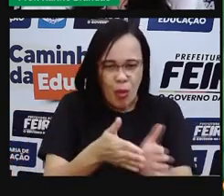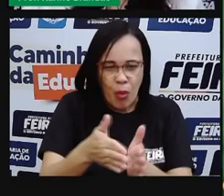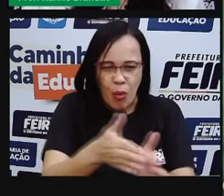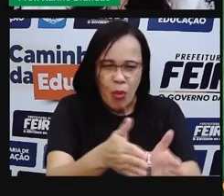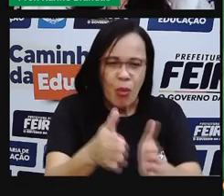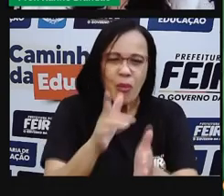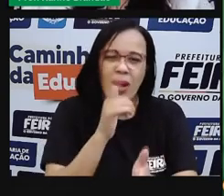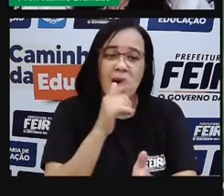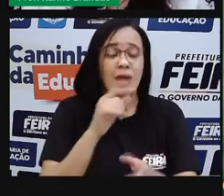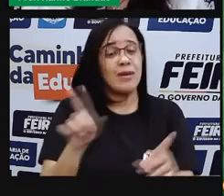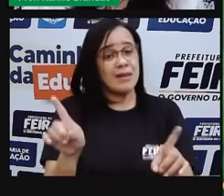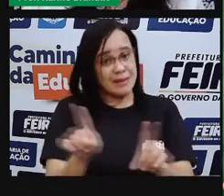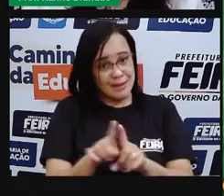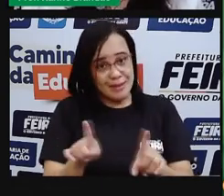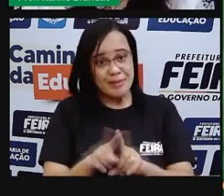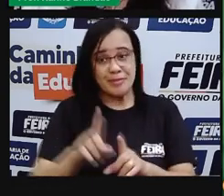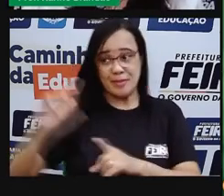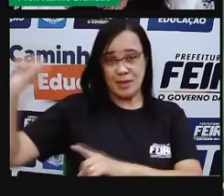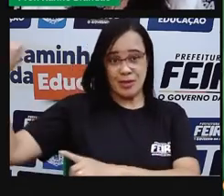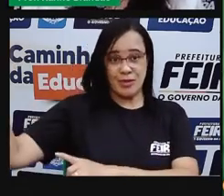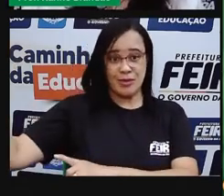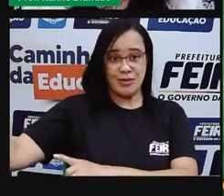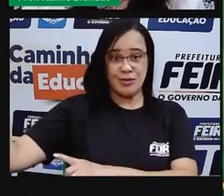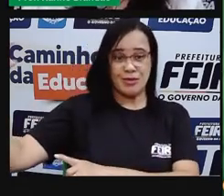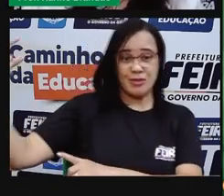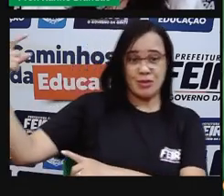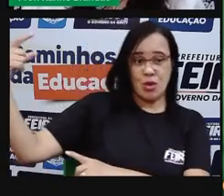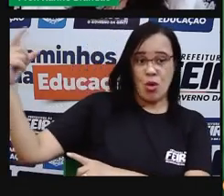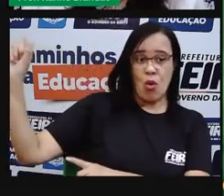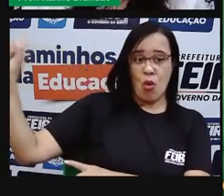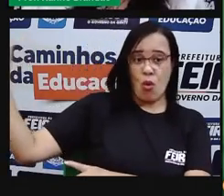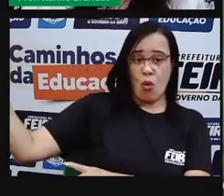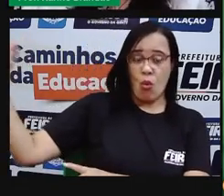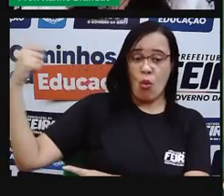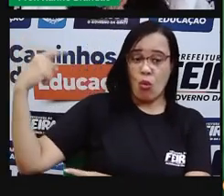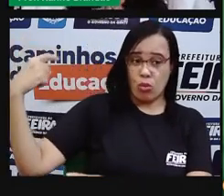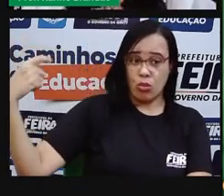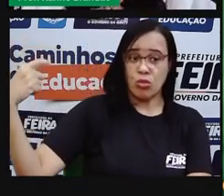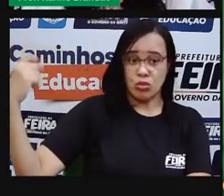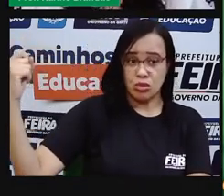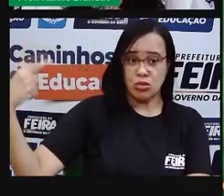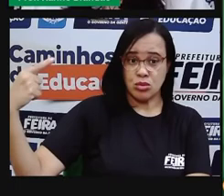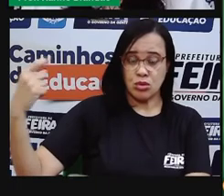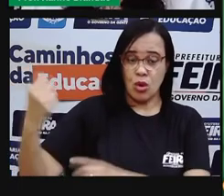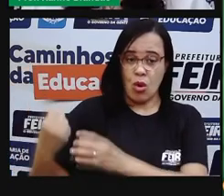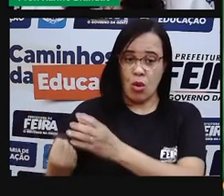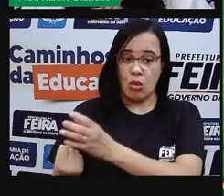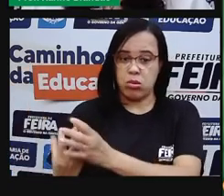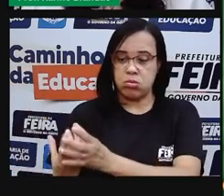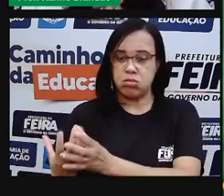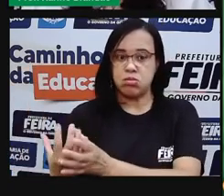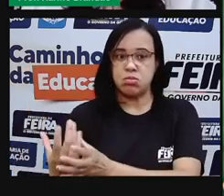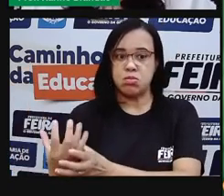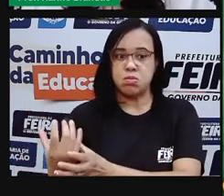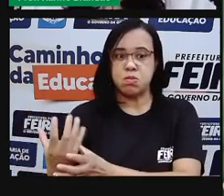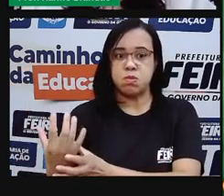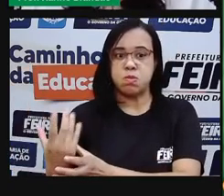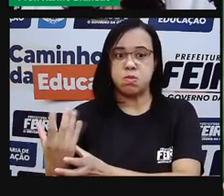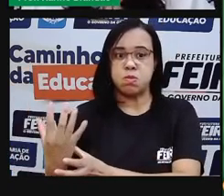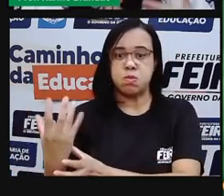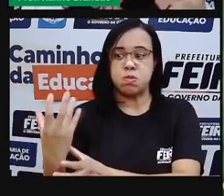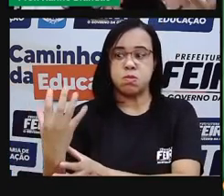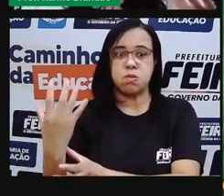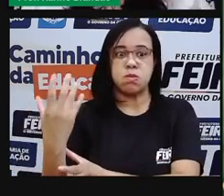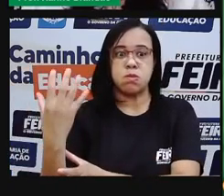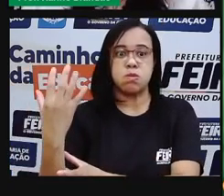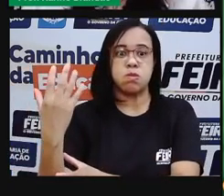Eles vão, a luz do sol vai fazer com que haja a evaporação. A saída dessa água do estado líquido para